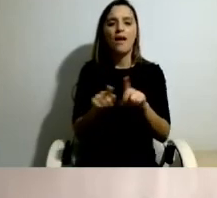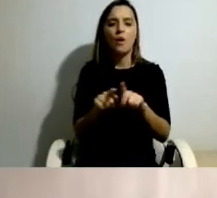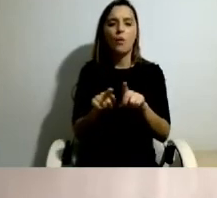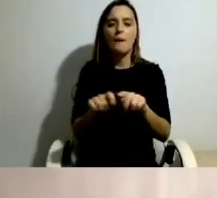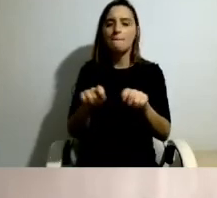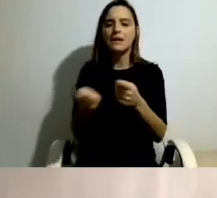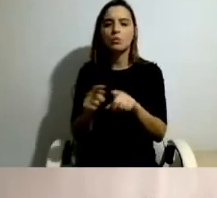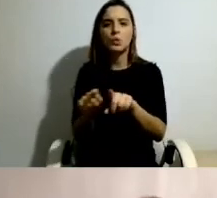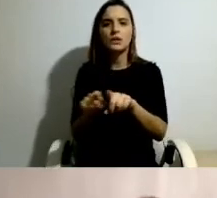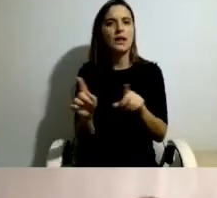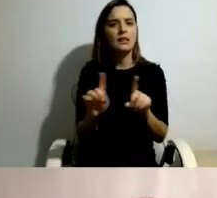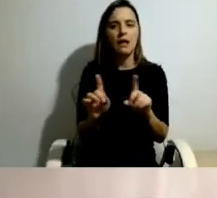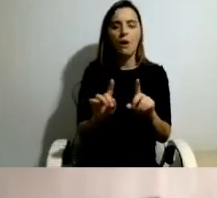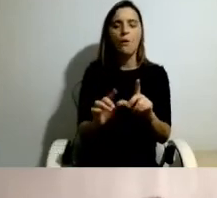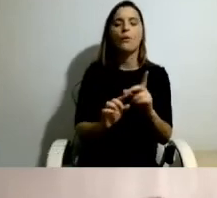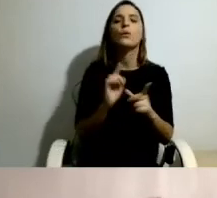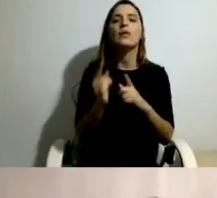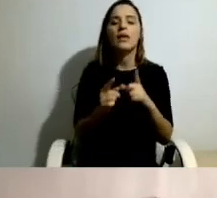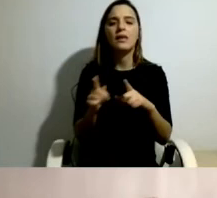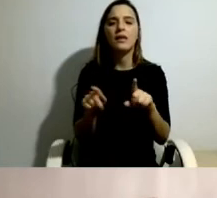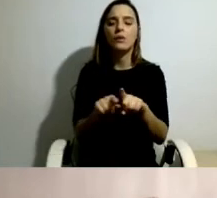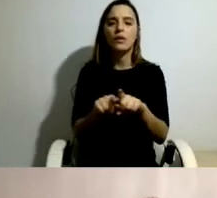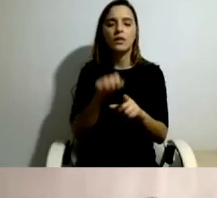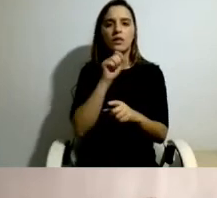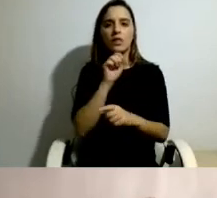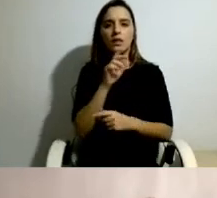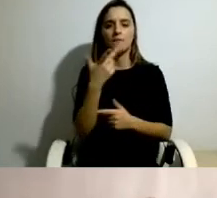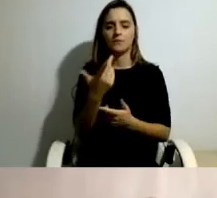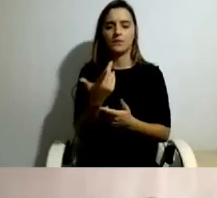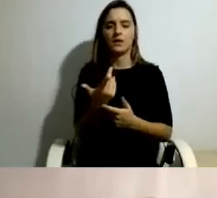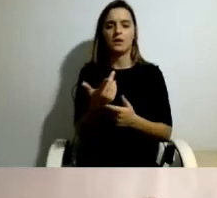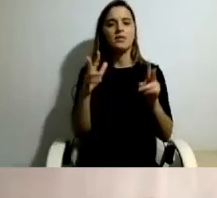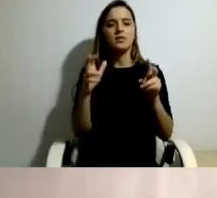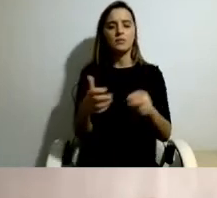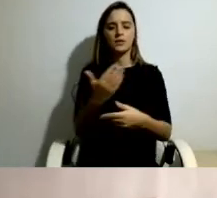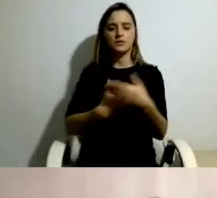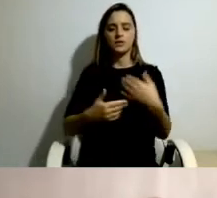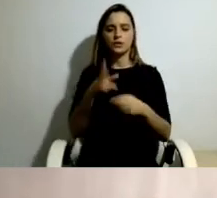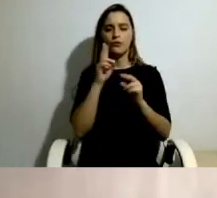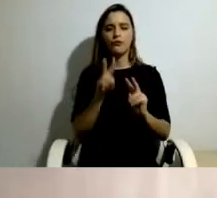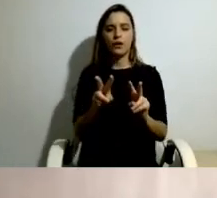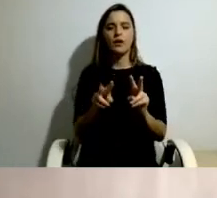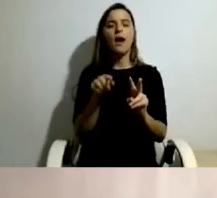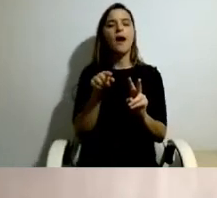dizer agarrar, a conseguir olhar para a questão da deficiência como uma questão política.